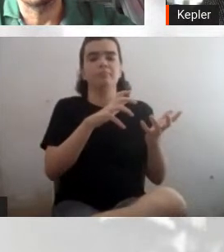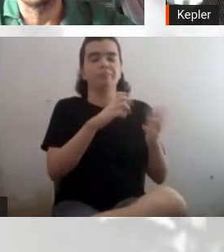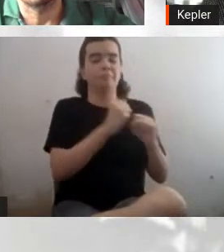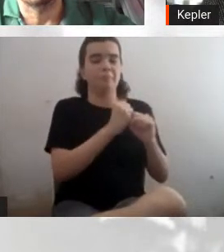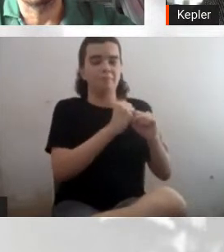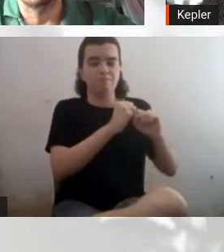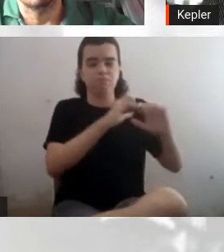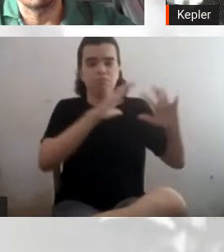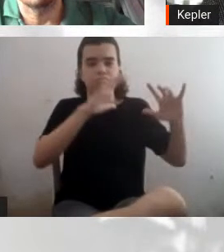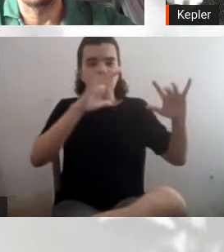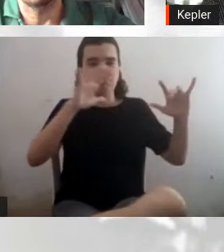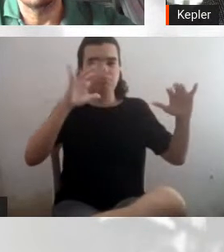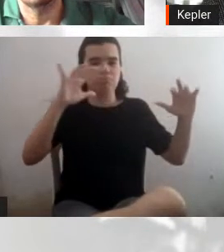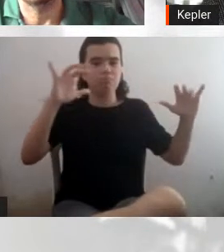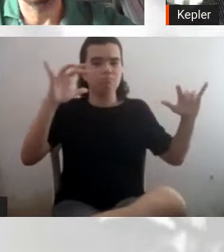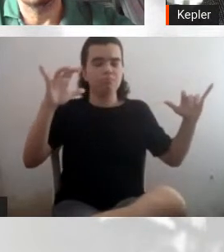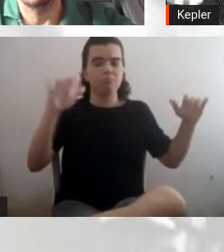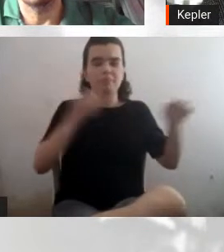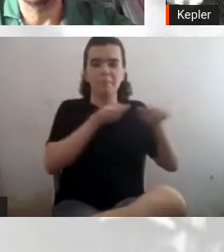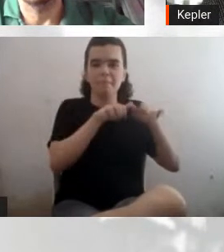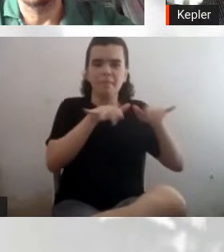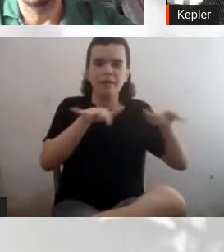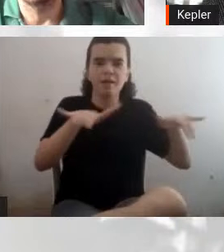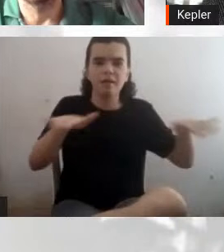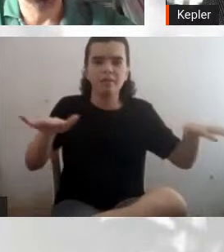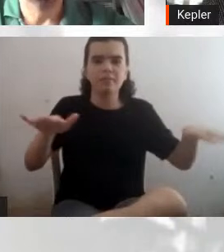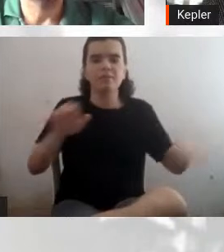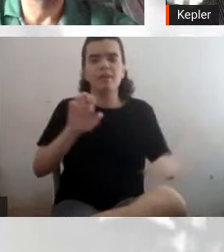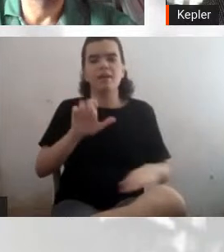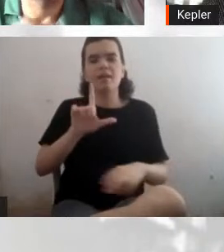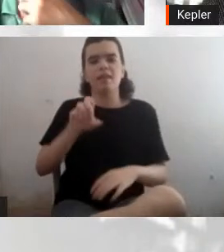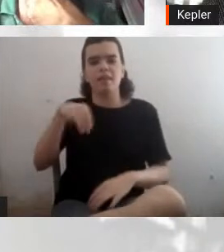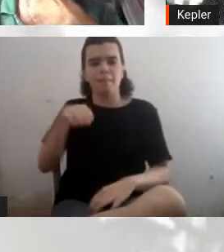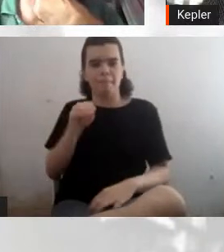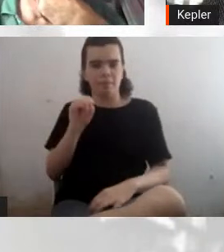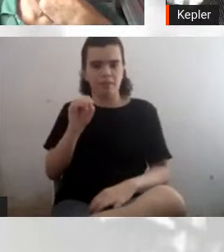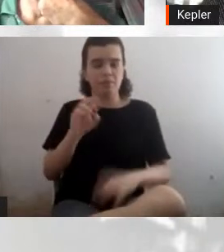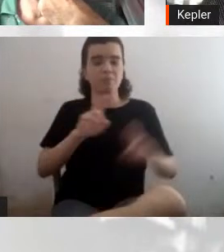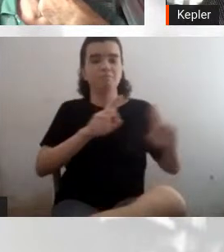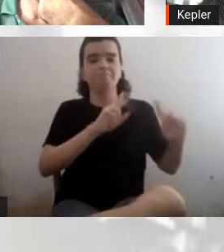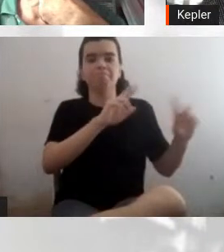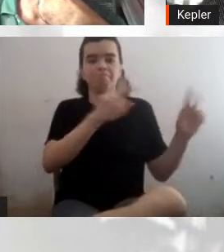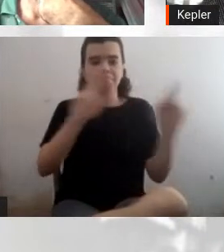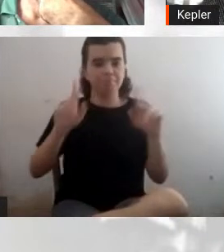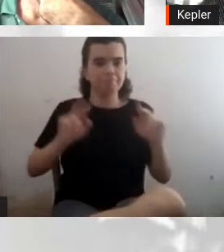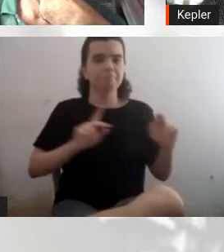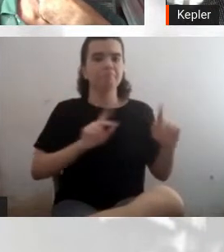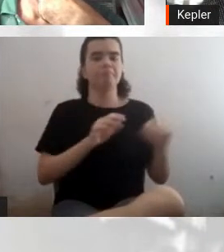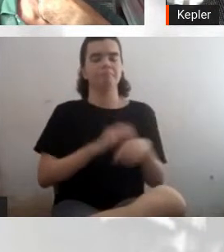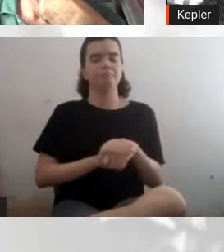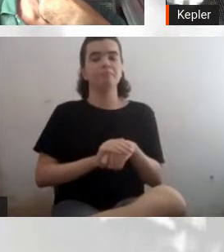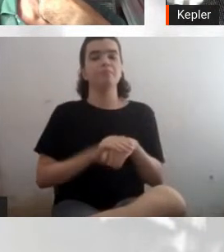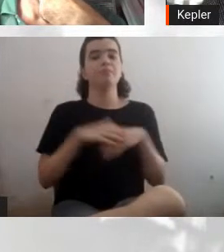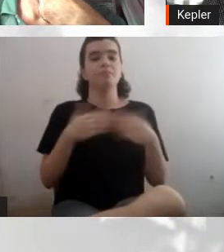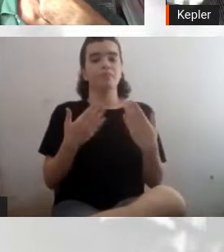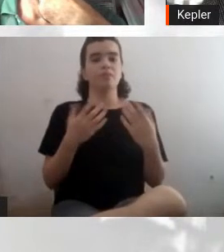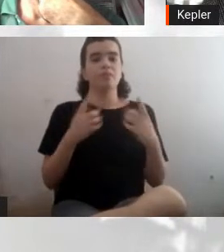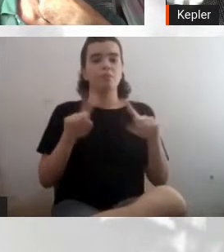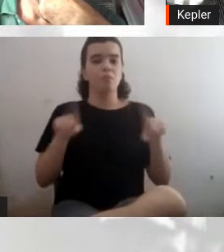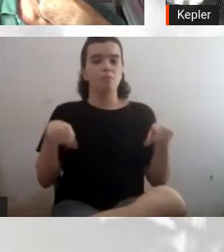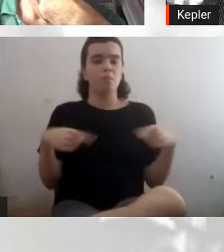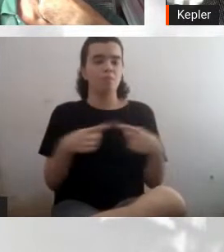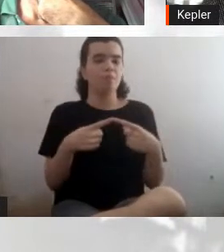ejetou aqueles elementos, né? Então, é muito ligado à física nuclear, para